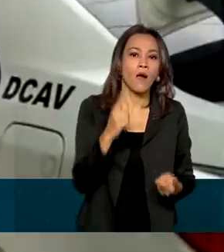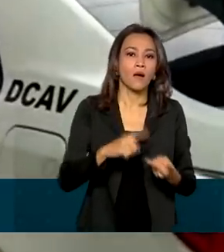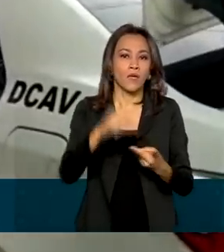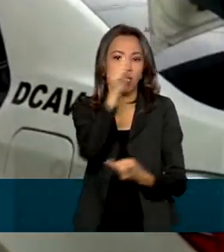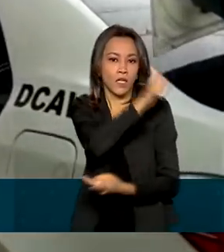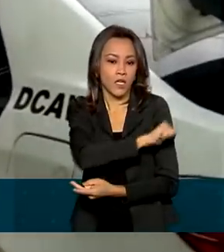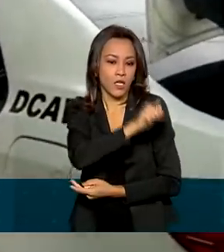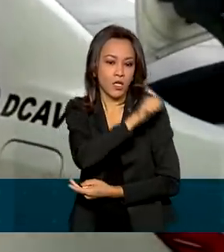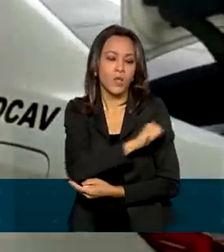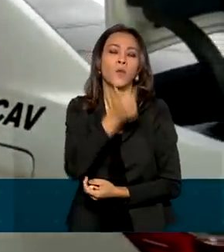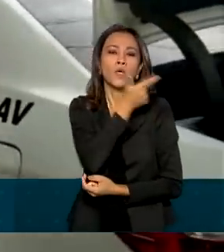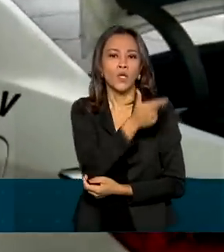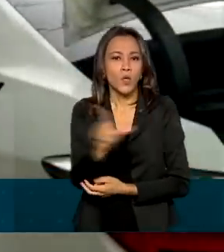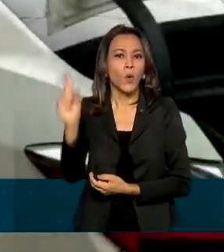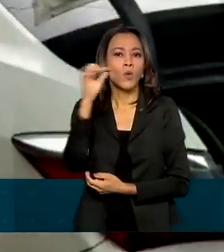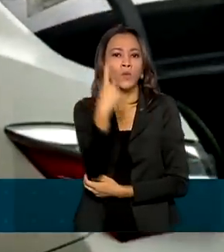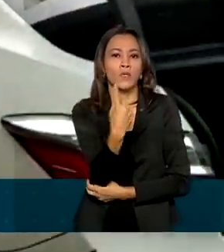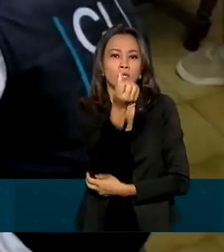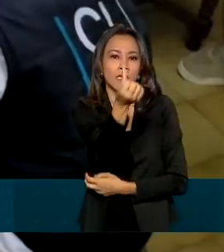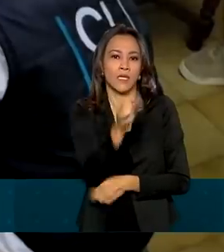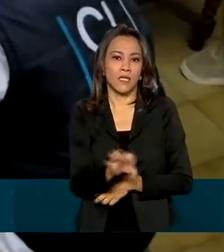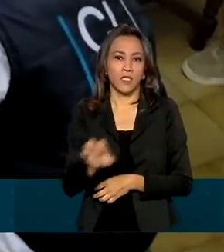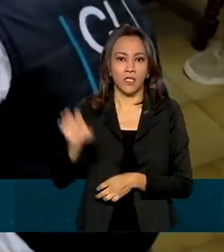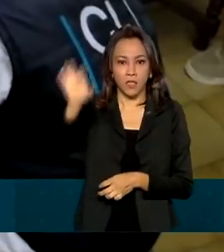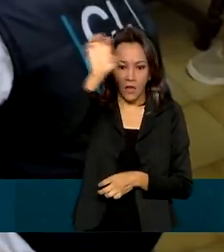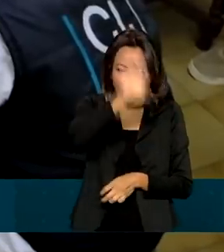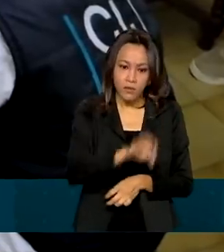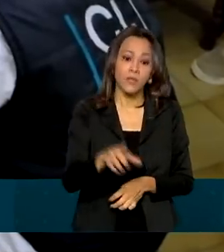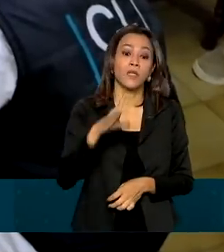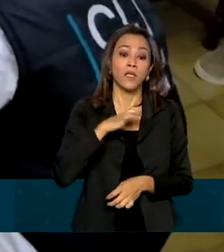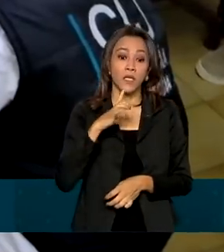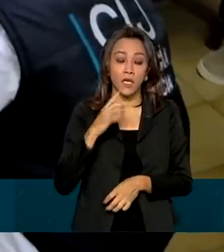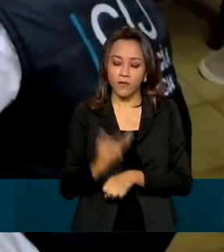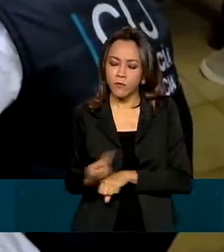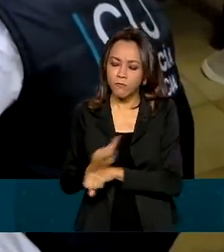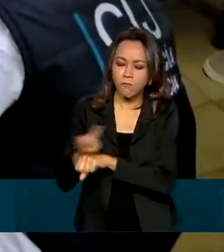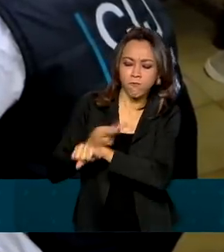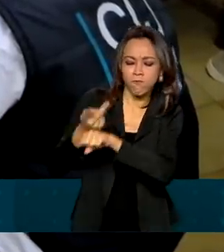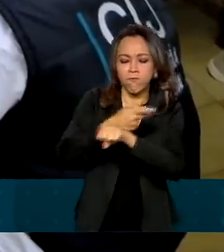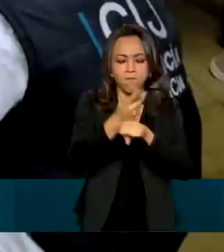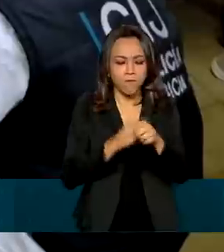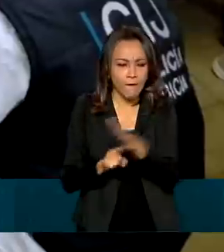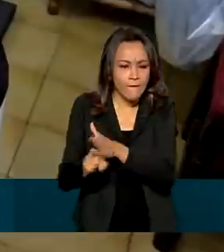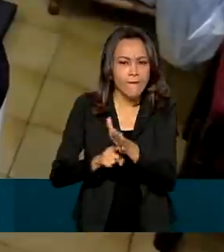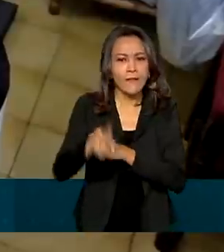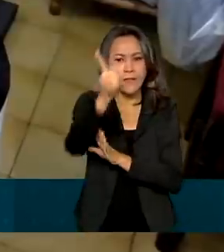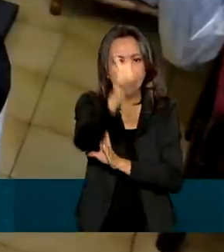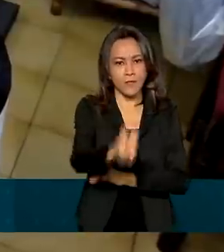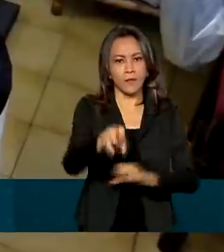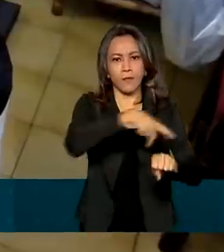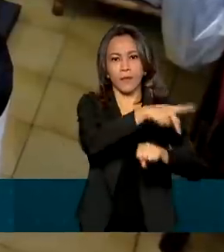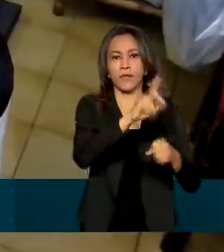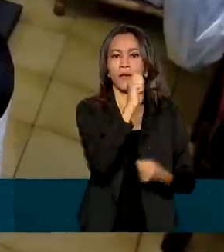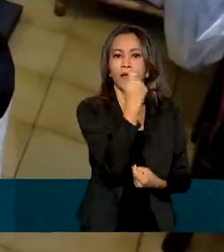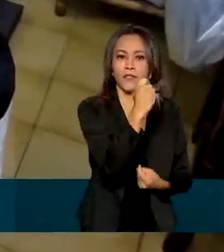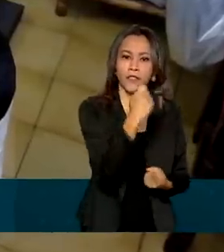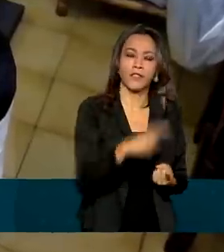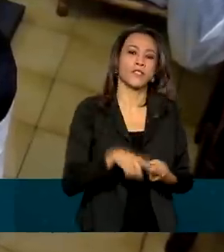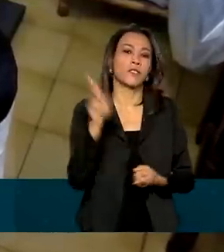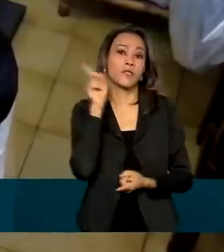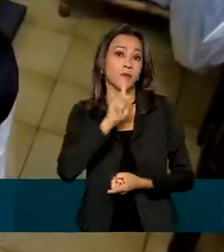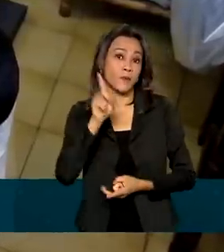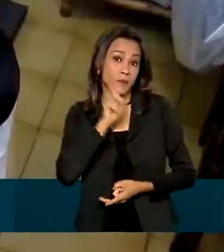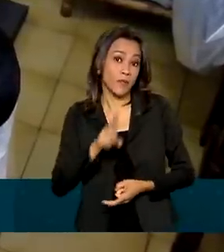de Janeiro e em outros 16 estados. Houve também buscas e apreensões em cinco países. Argentina, Estados